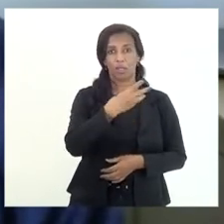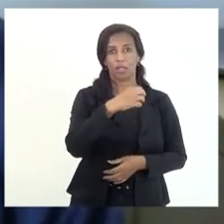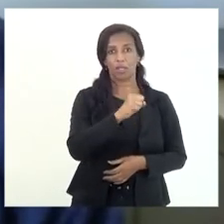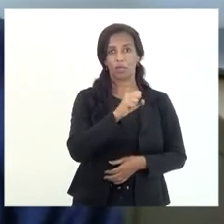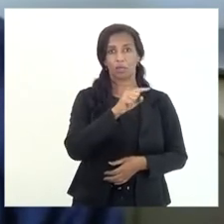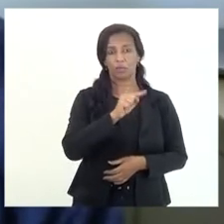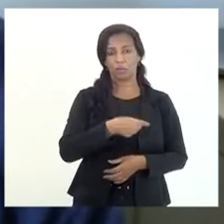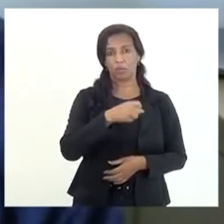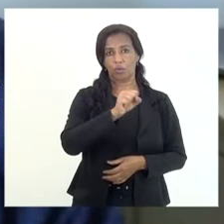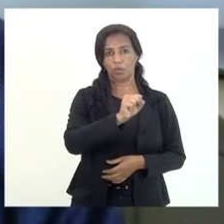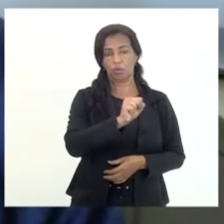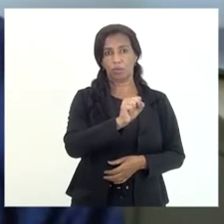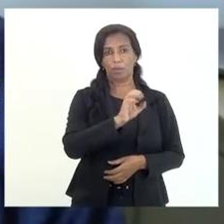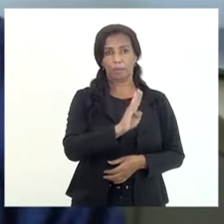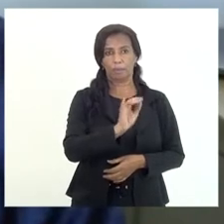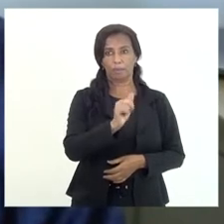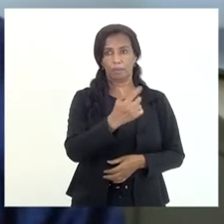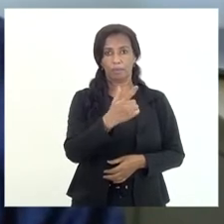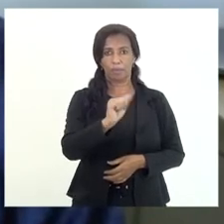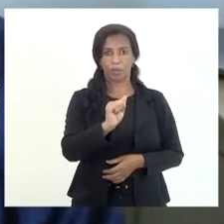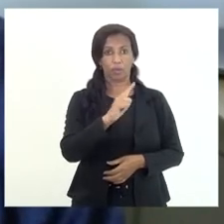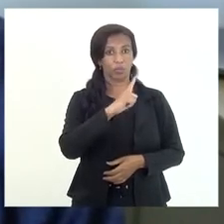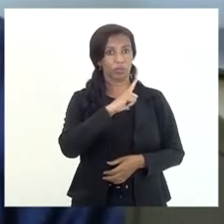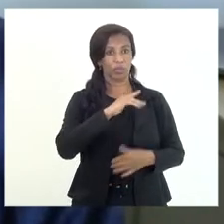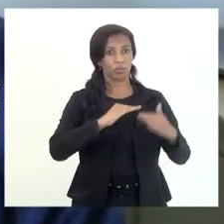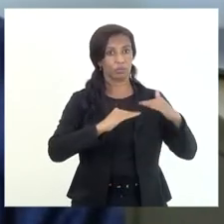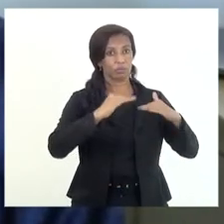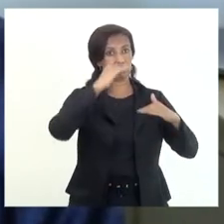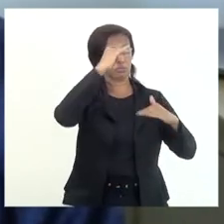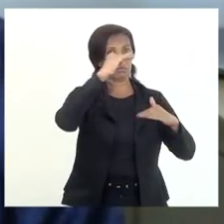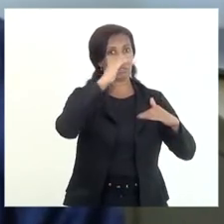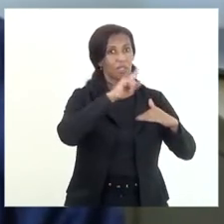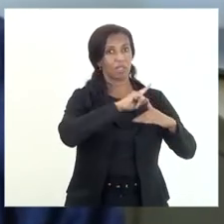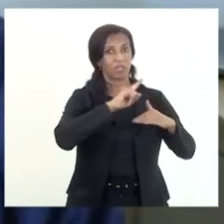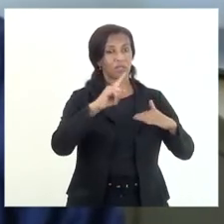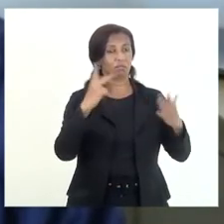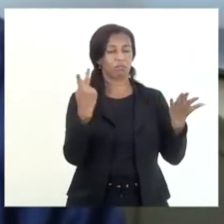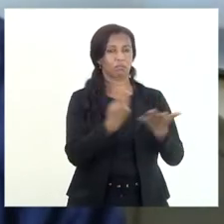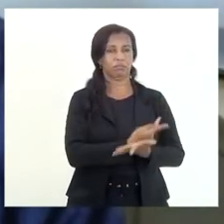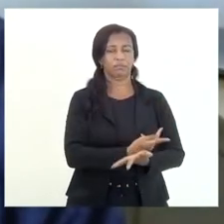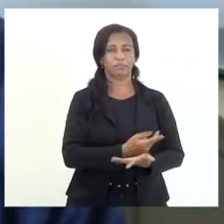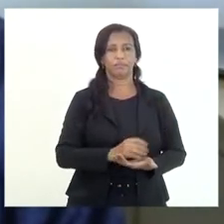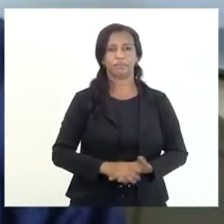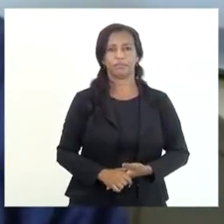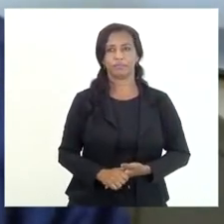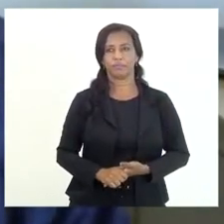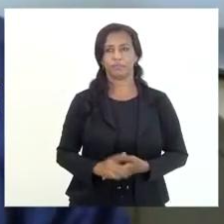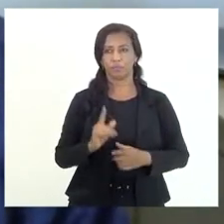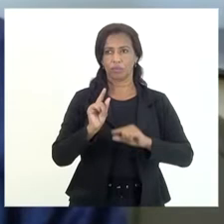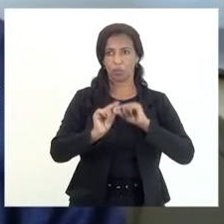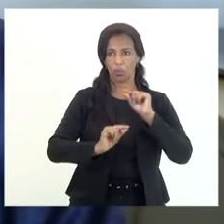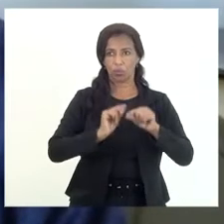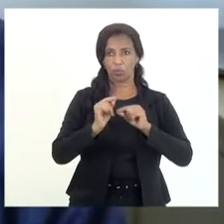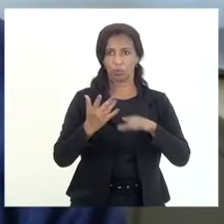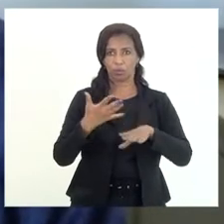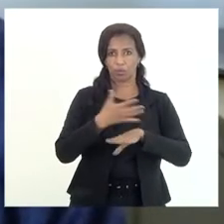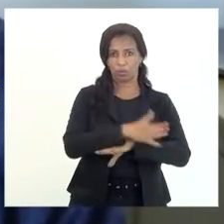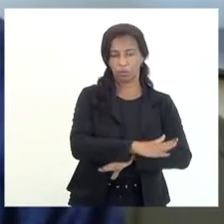,8 bilhões tinham elevado risco de não realização o que entra